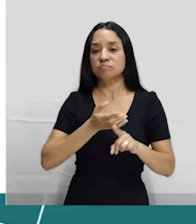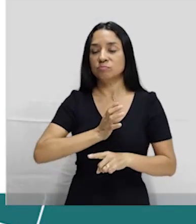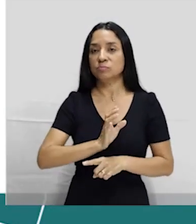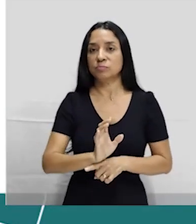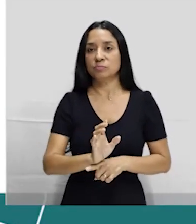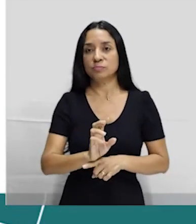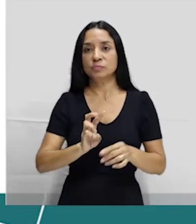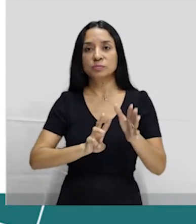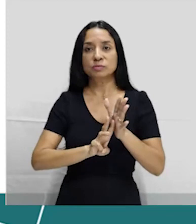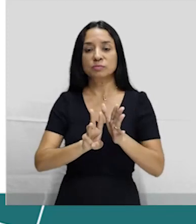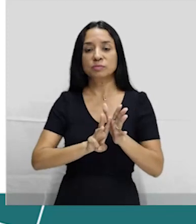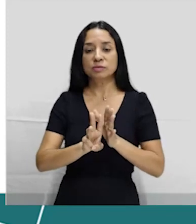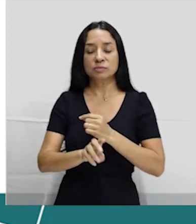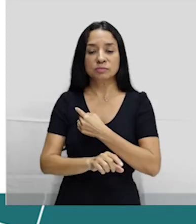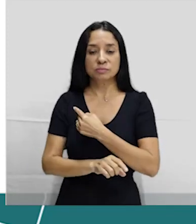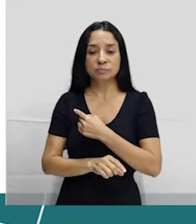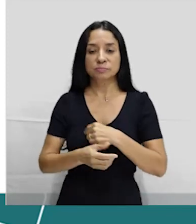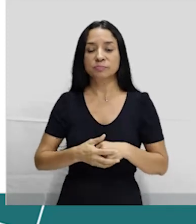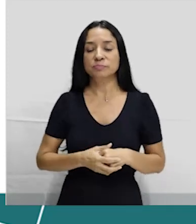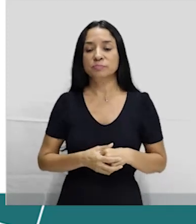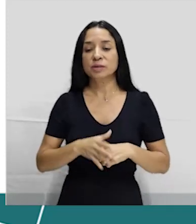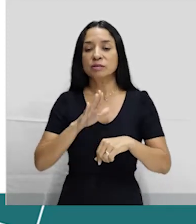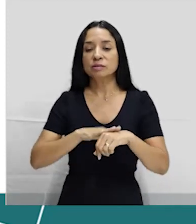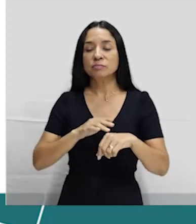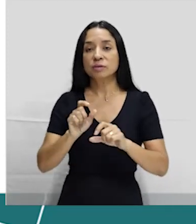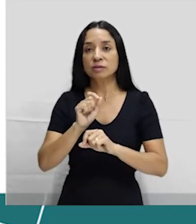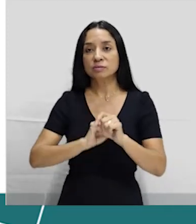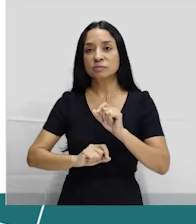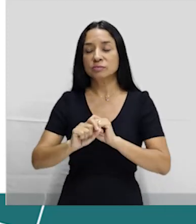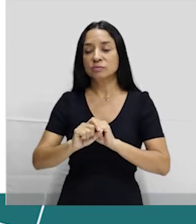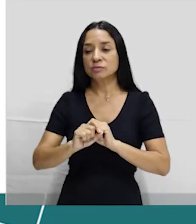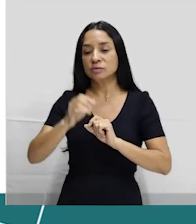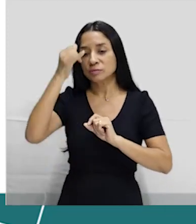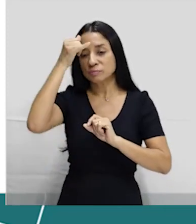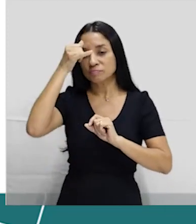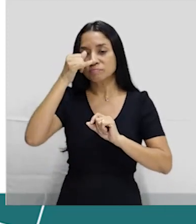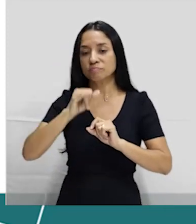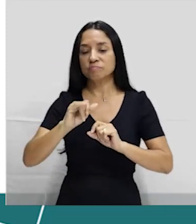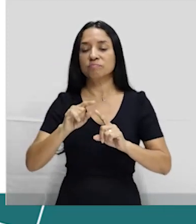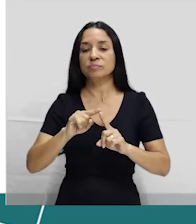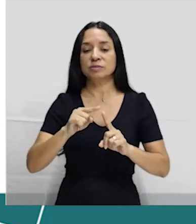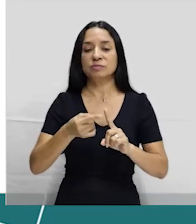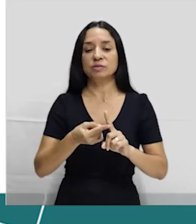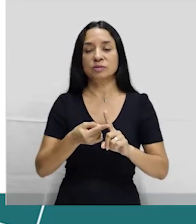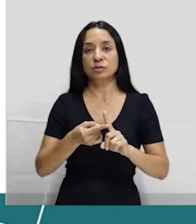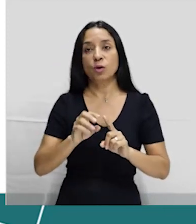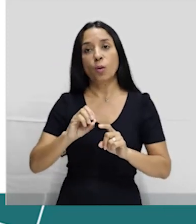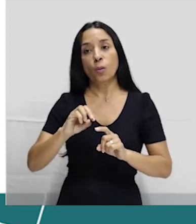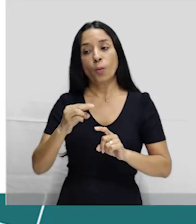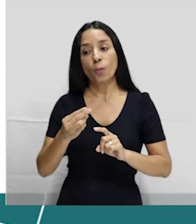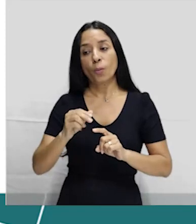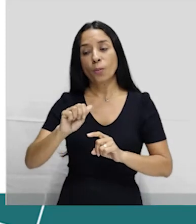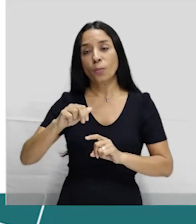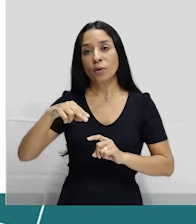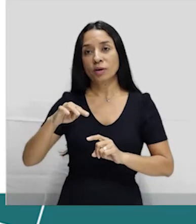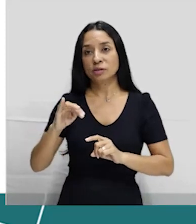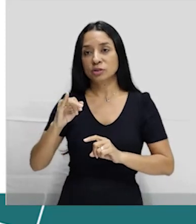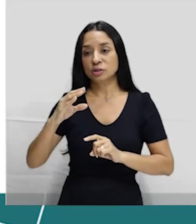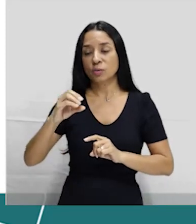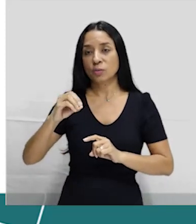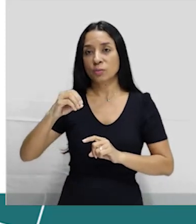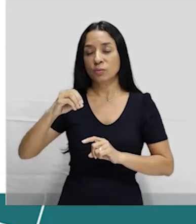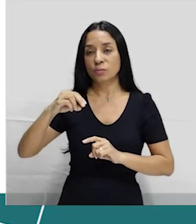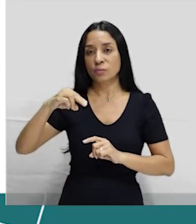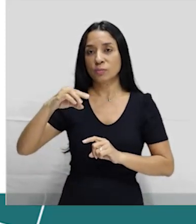esses métodos alternativos, pessoal, são chamados de métodos contraceptivos ou anticoncepcionais. Tá,